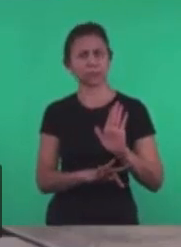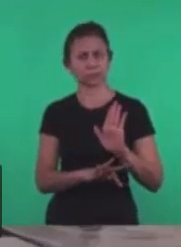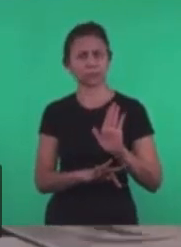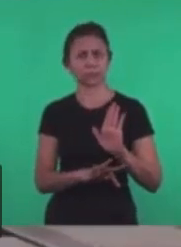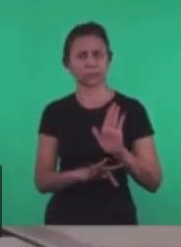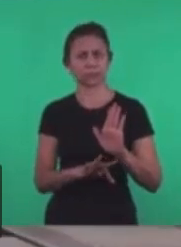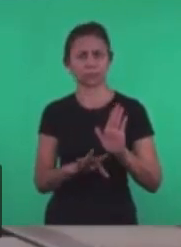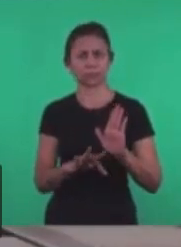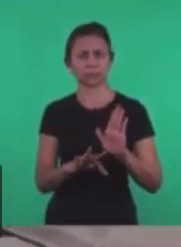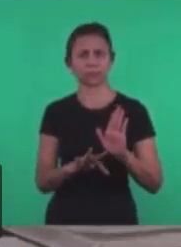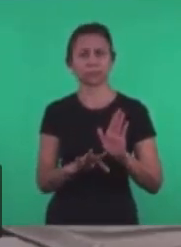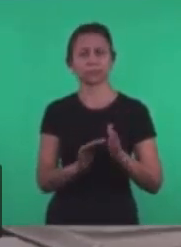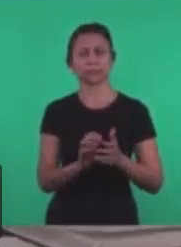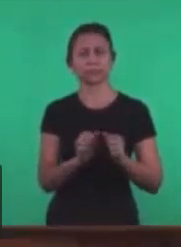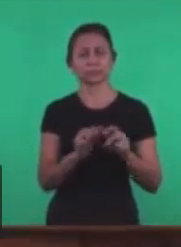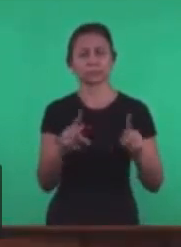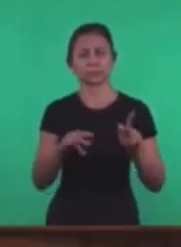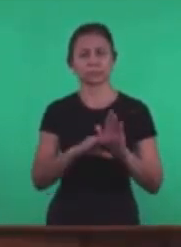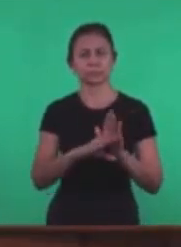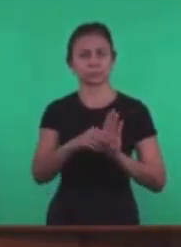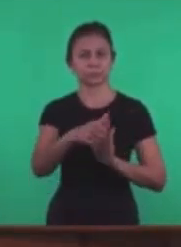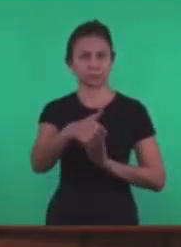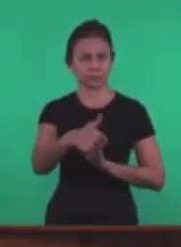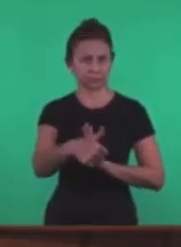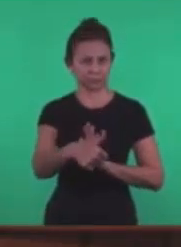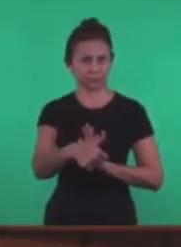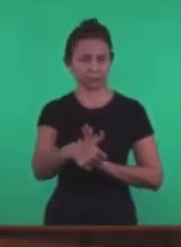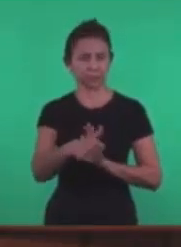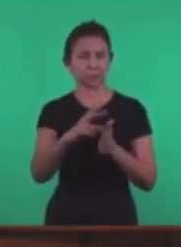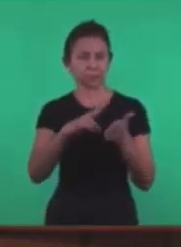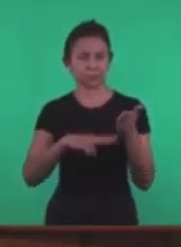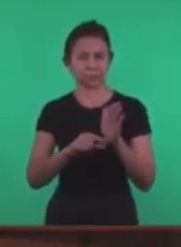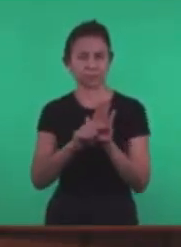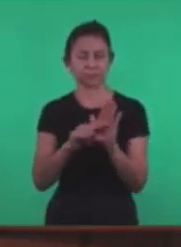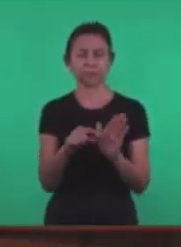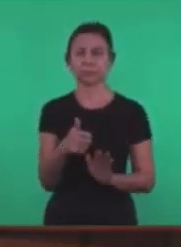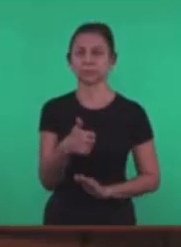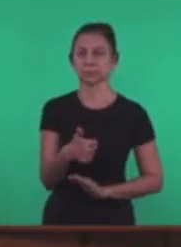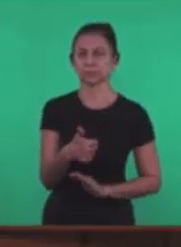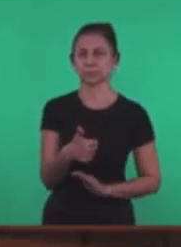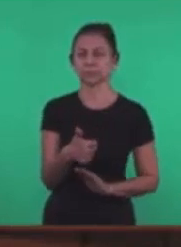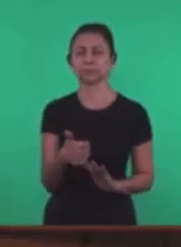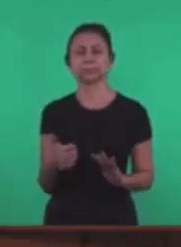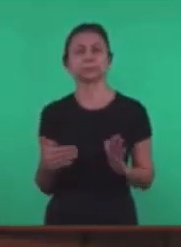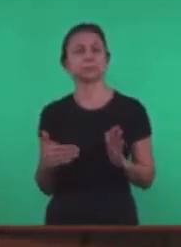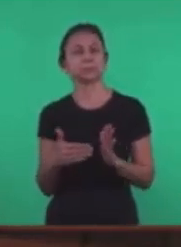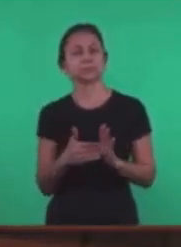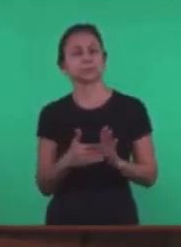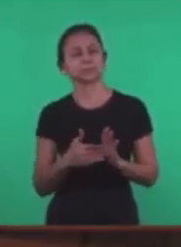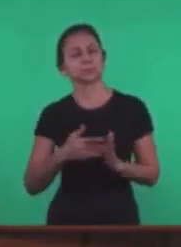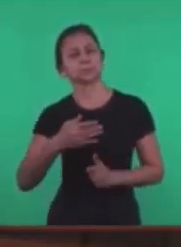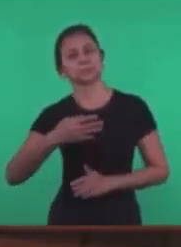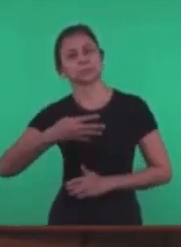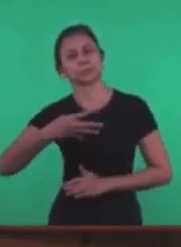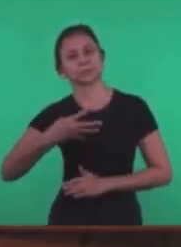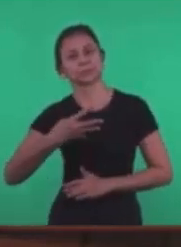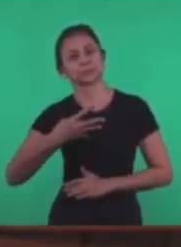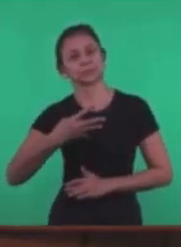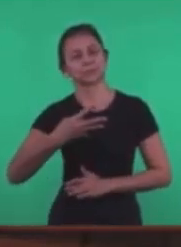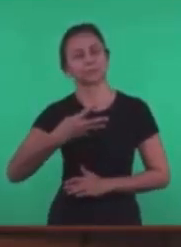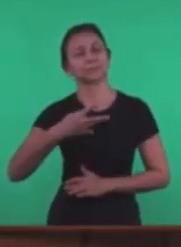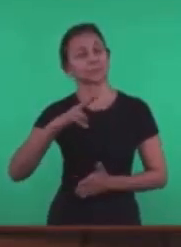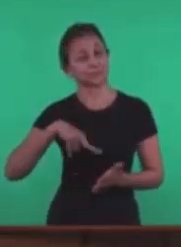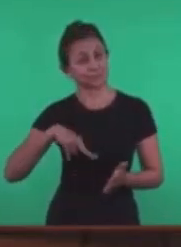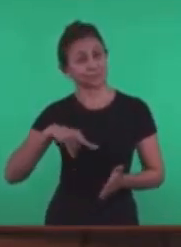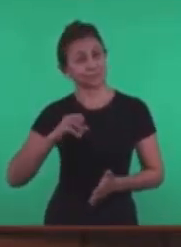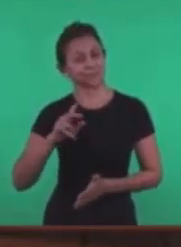Agora no capítulo Primeiro De Apocalipse Então os irmãos Leram do verso 1 Ao verso 4 Vamos ler então Do verso 1 Ao